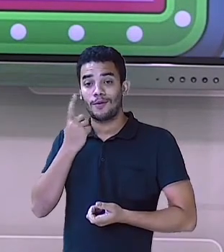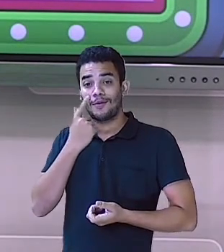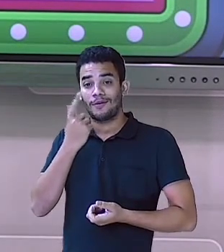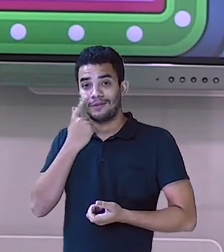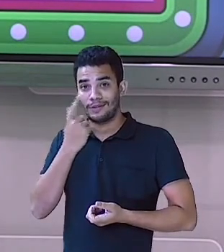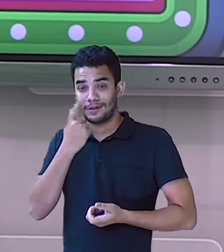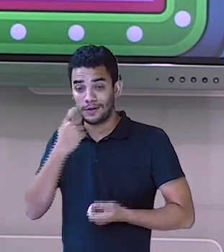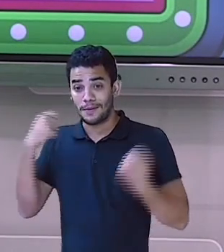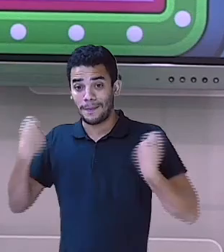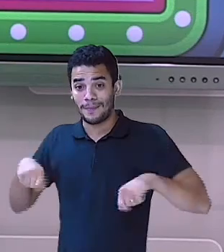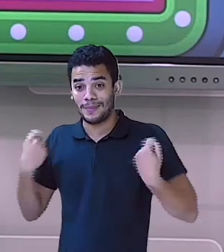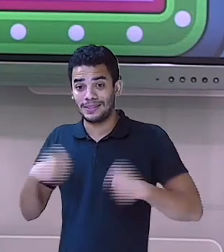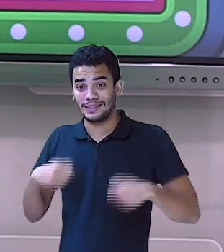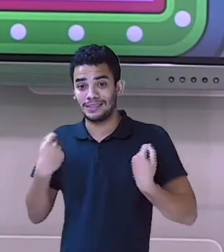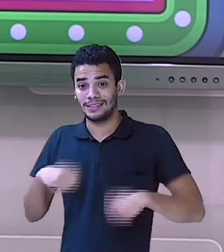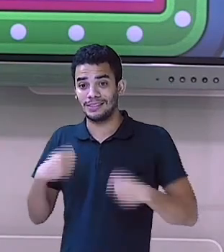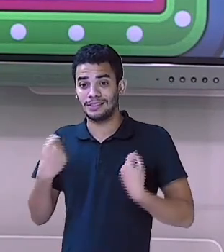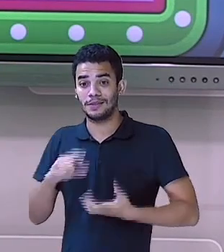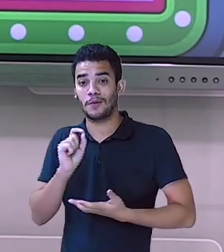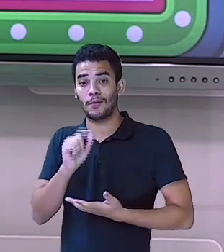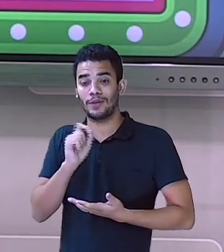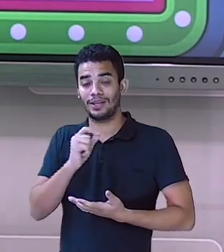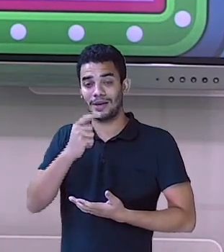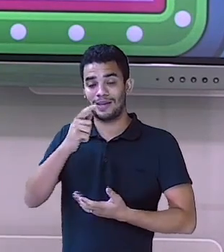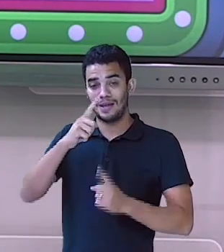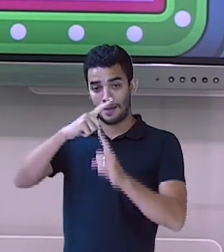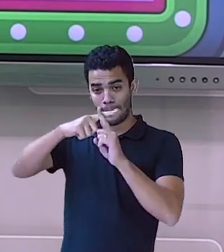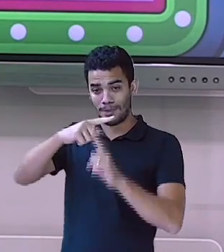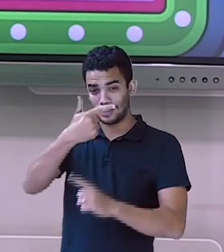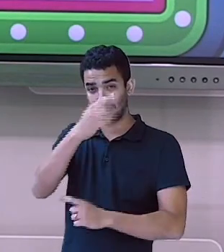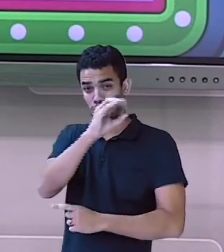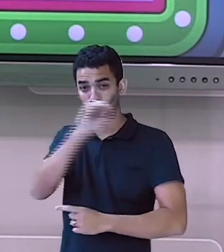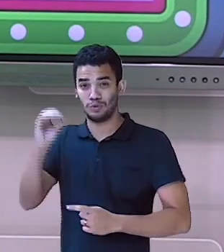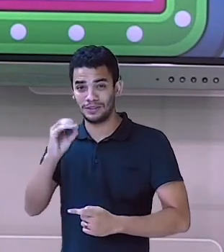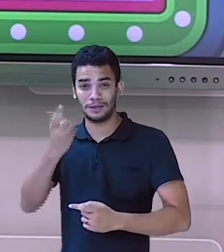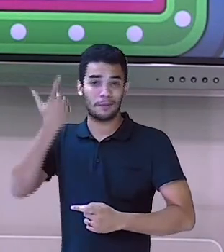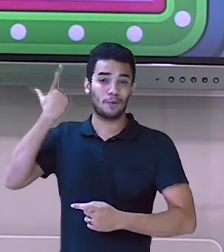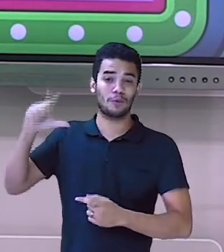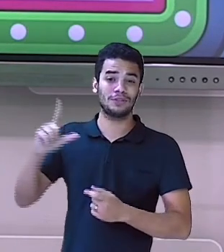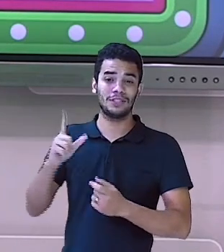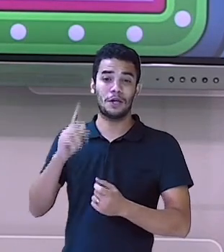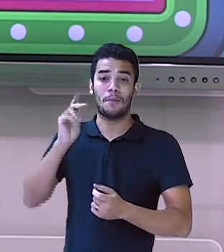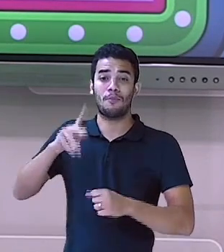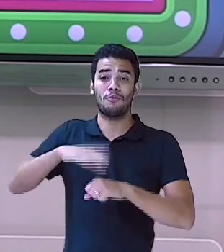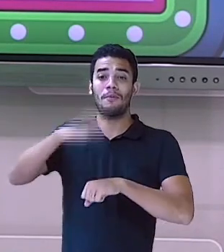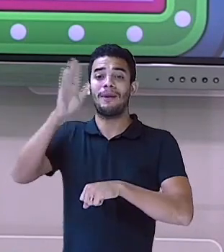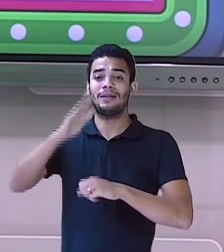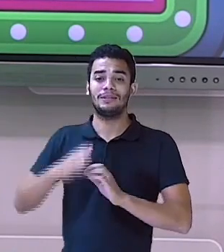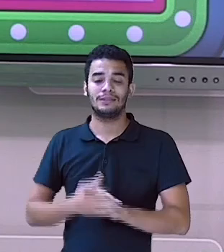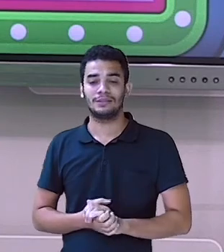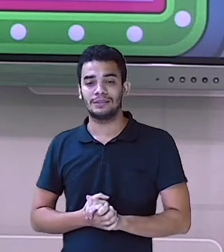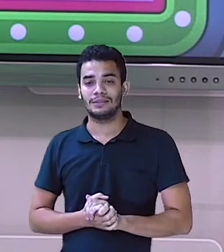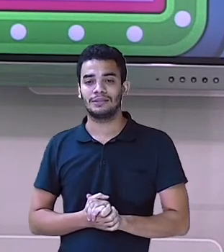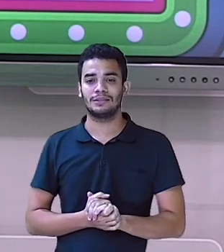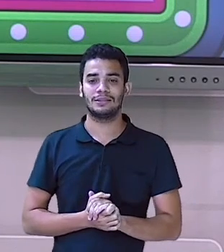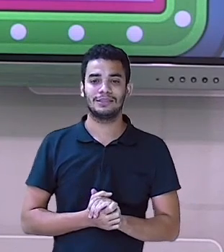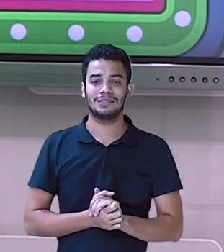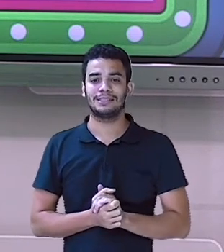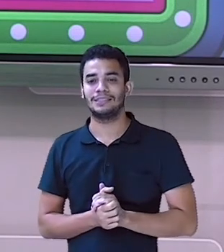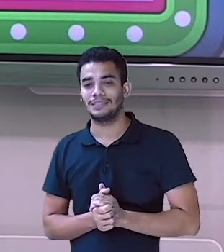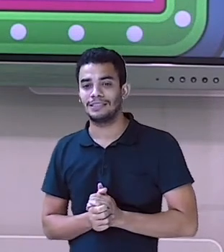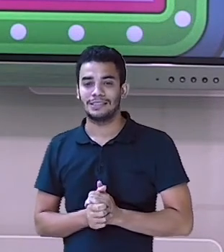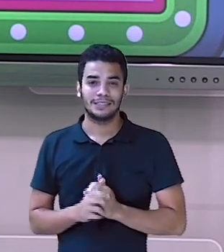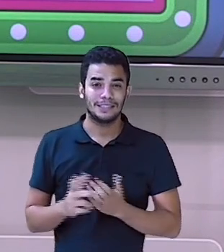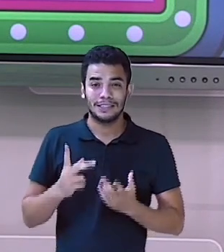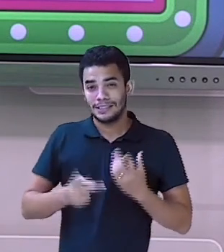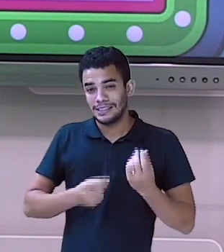Eu tenho que memorizar essa daqui, Mais 200. Quero ganhar 200. Será que eu vou conseguir? Ai, ai, ai, ai, hein? Hum, me ajudem a memorizar